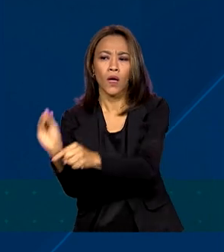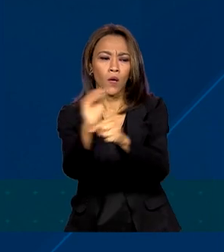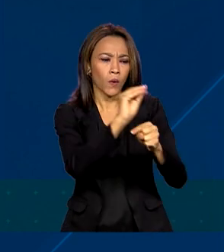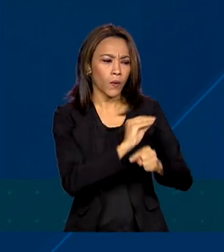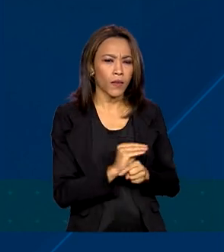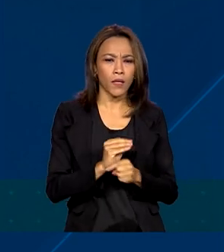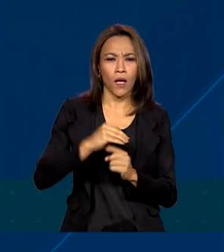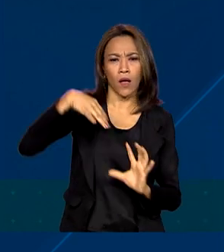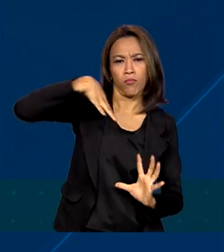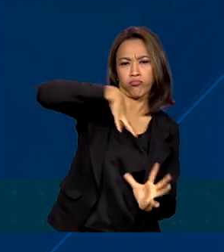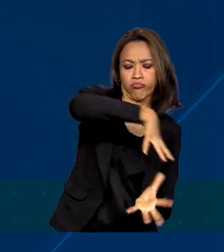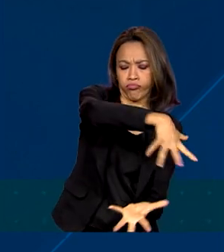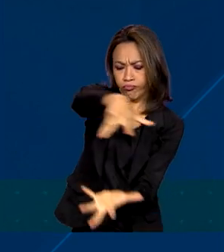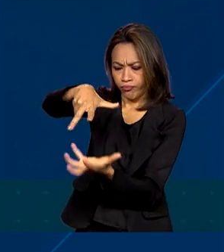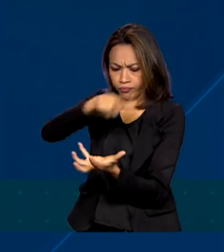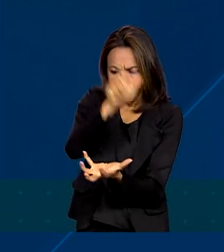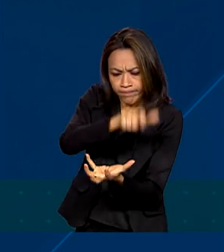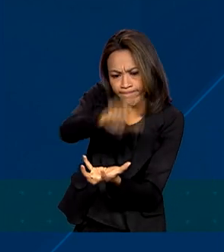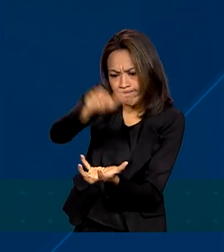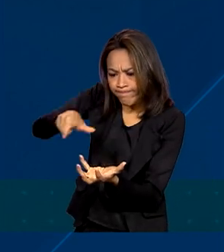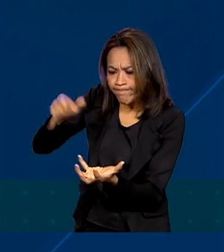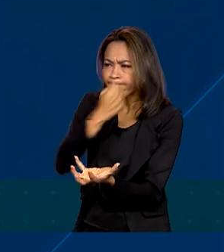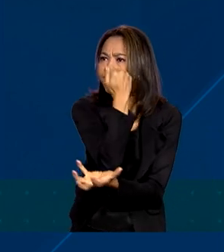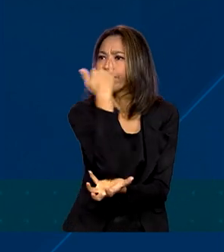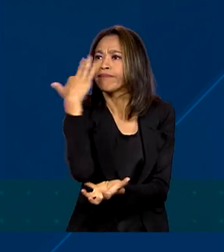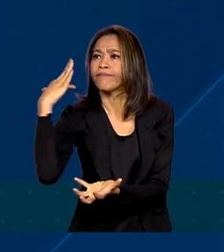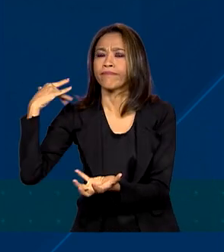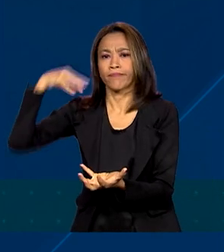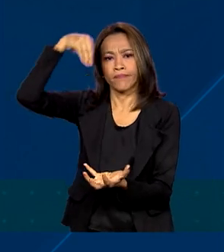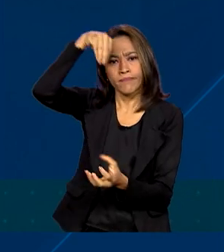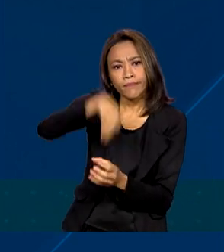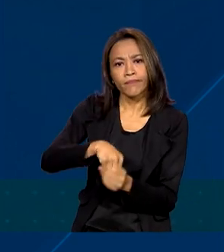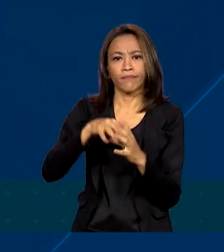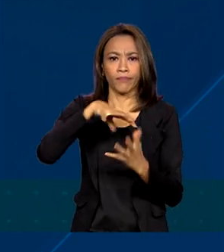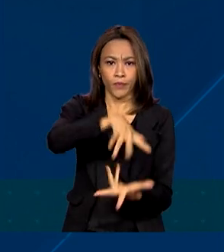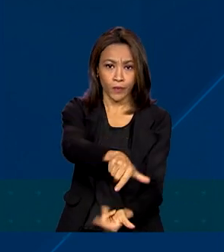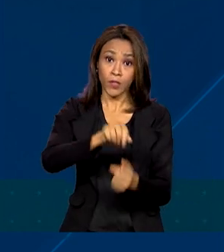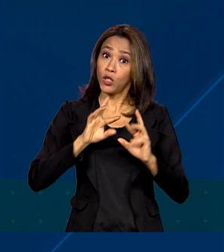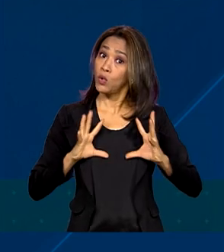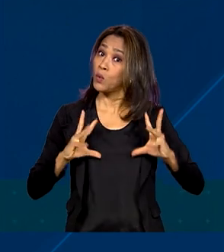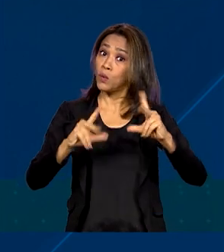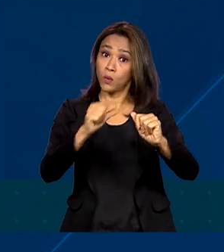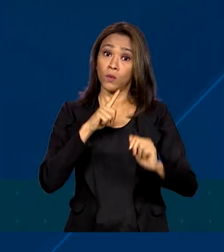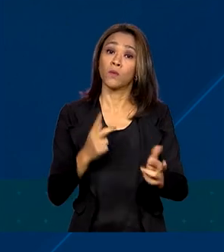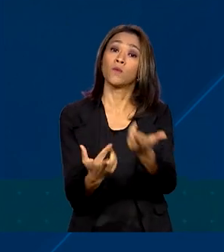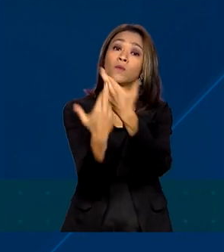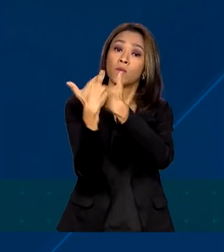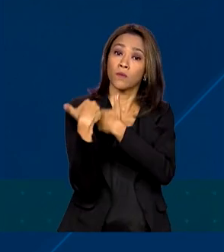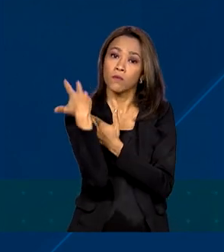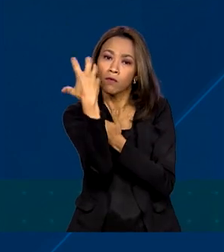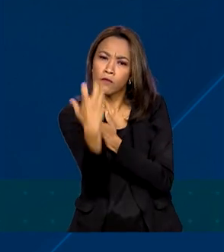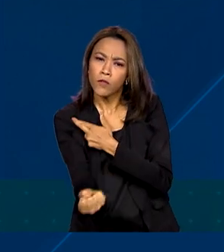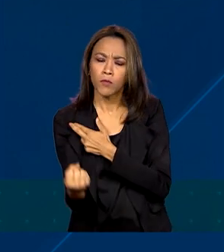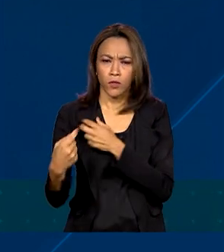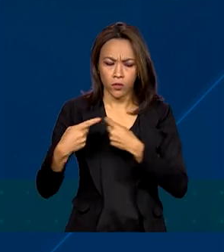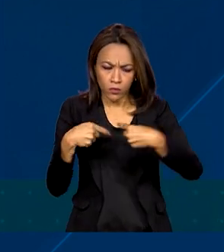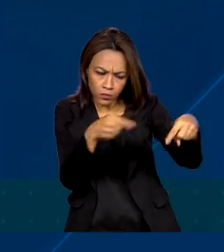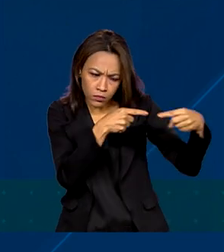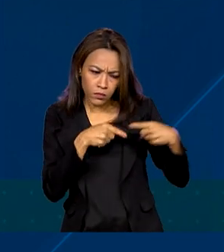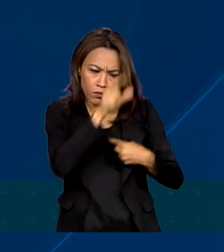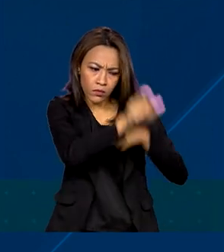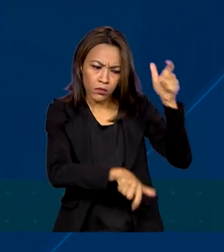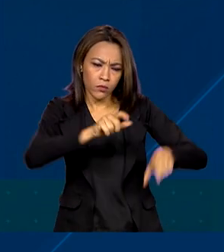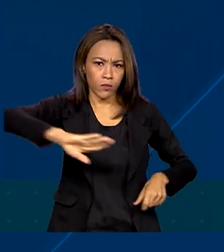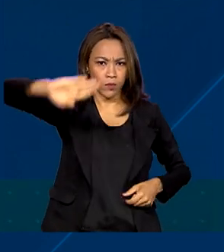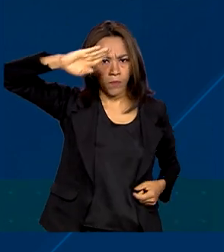humana no planeta. E todo mundo tem que ter responsabilidade. Então nós vamos fazer, nós vamos discutir com as Forças Armadas o trabalho